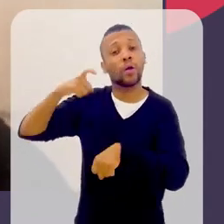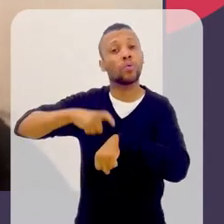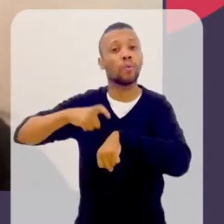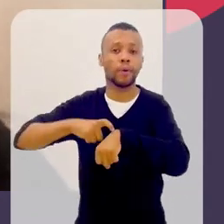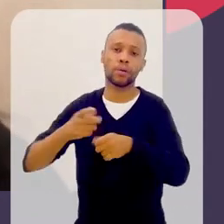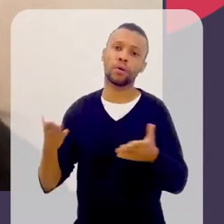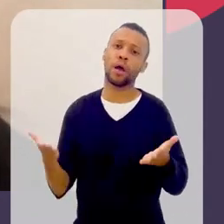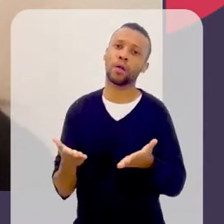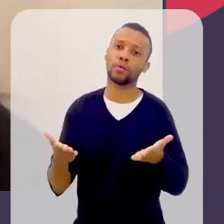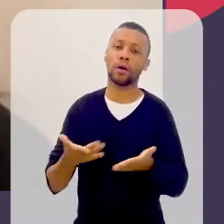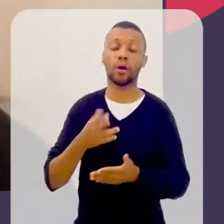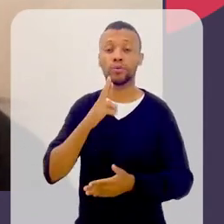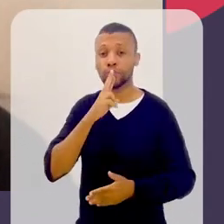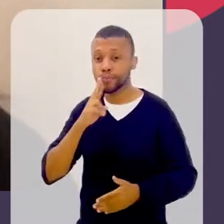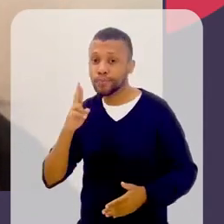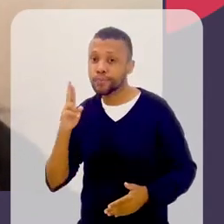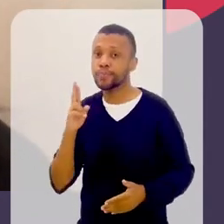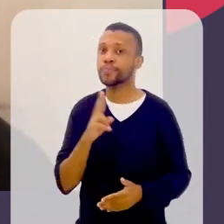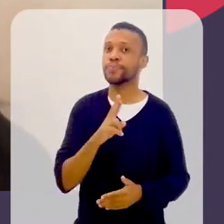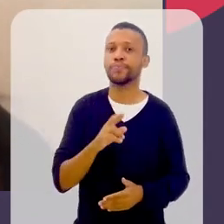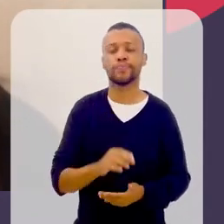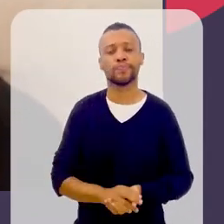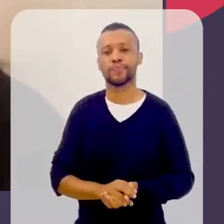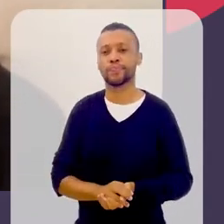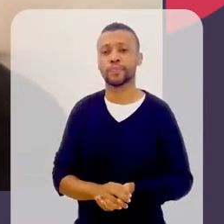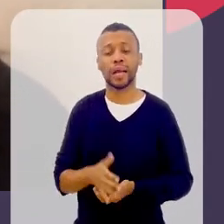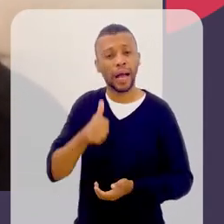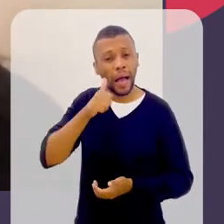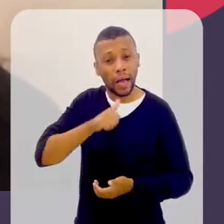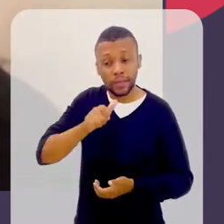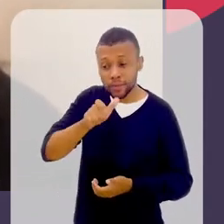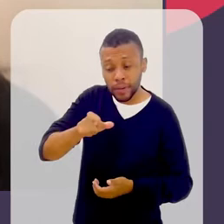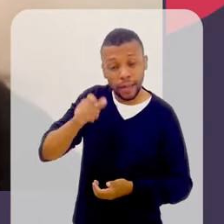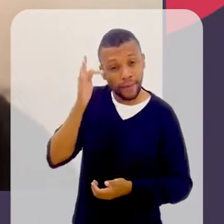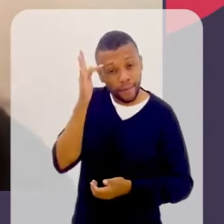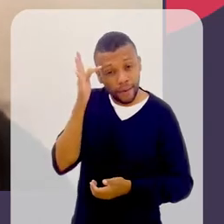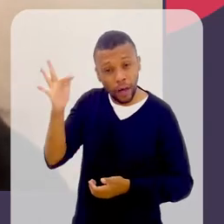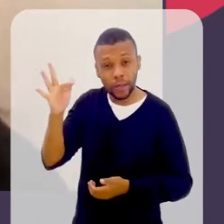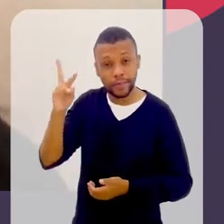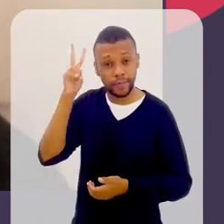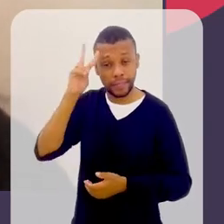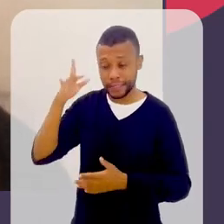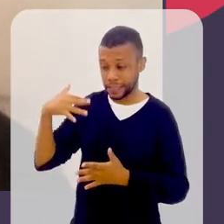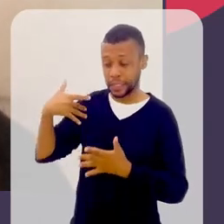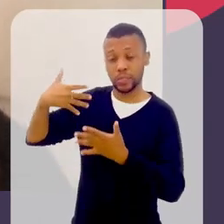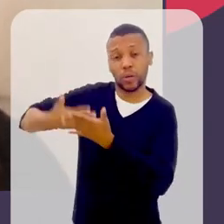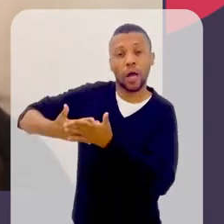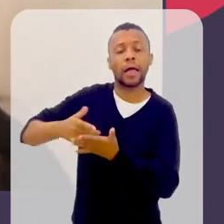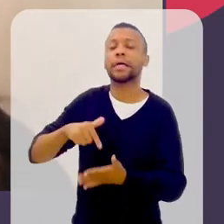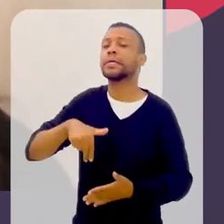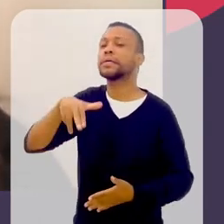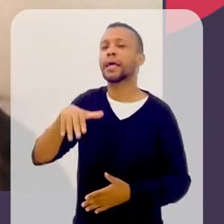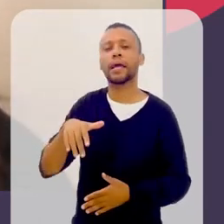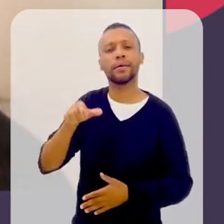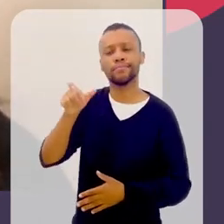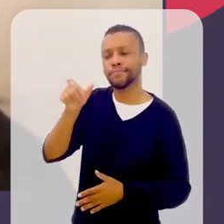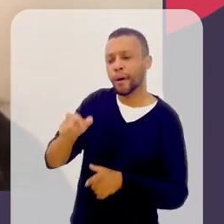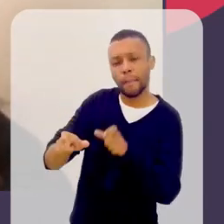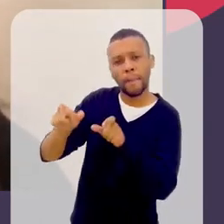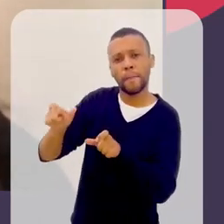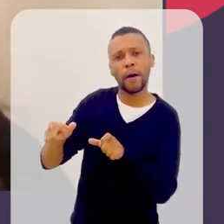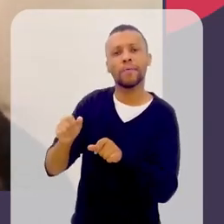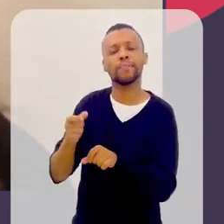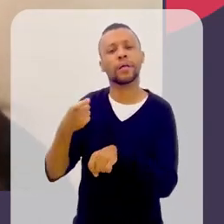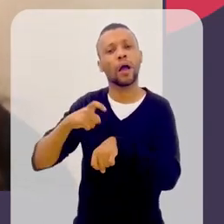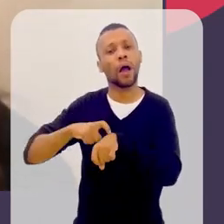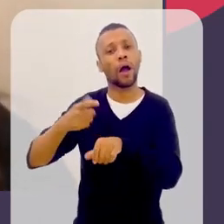no momento presente, de responder a pergunta quem são as mulheres filósofas na história. Então, eu tenho